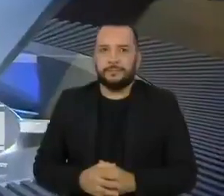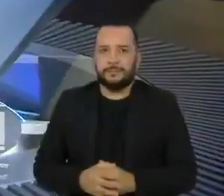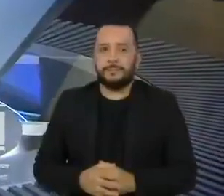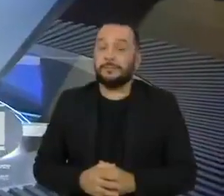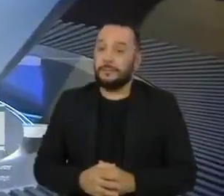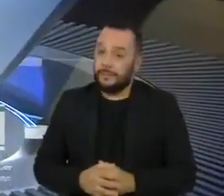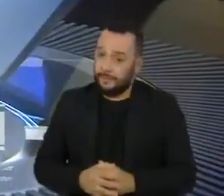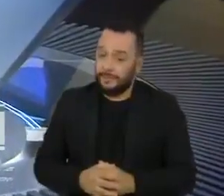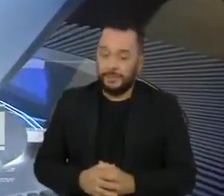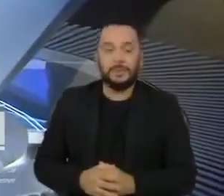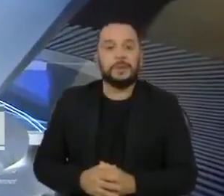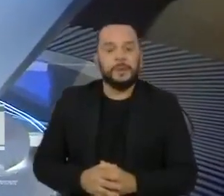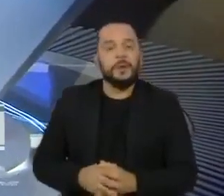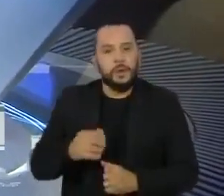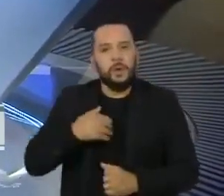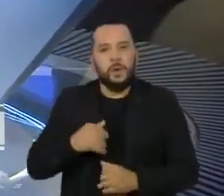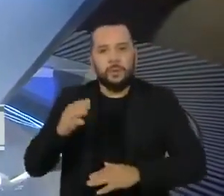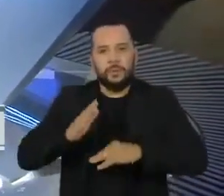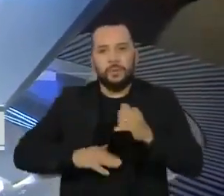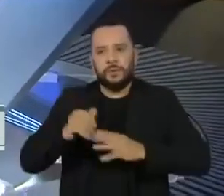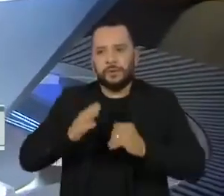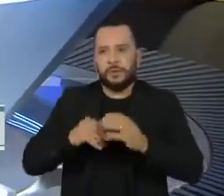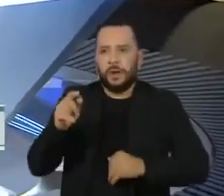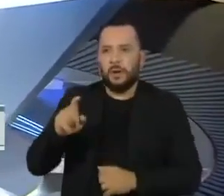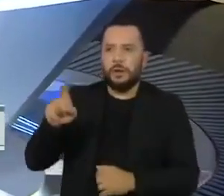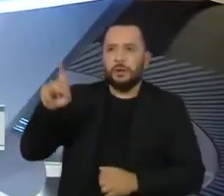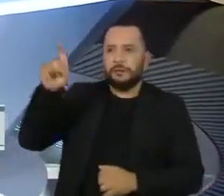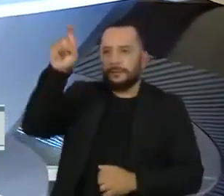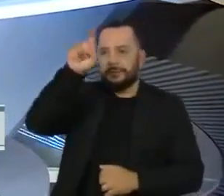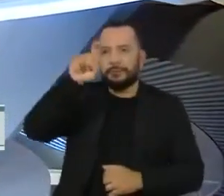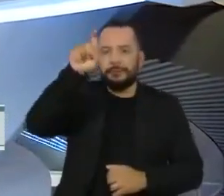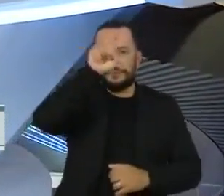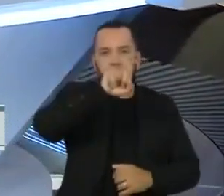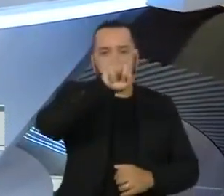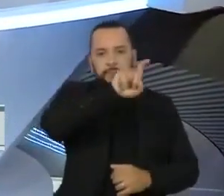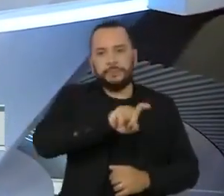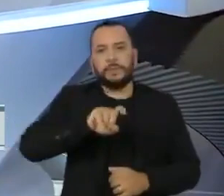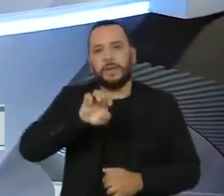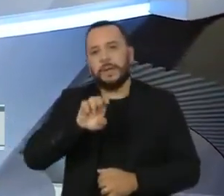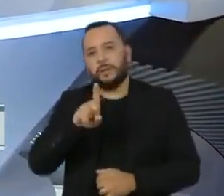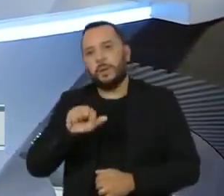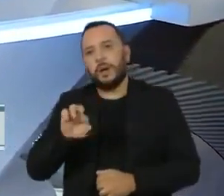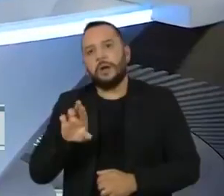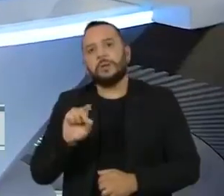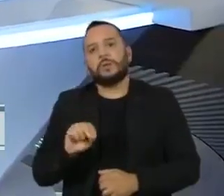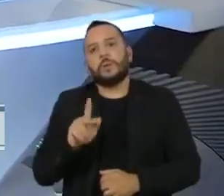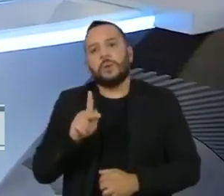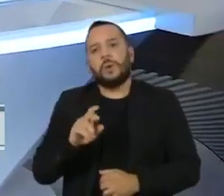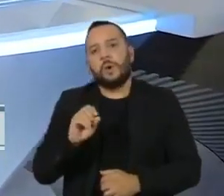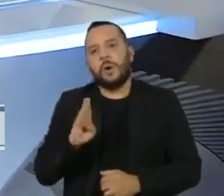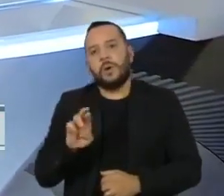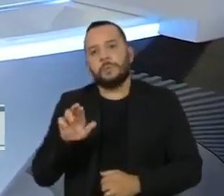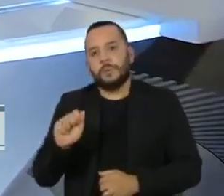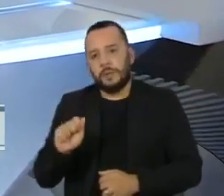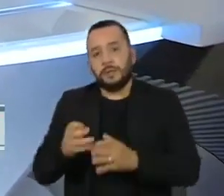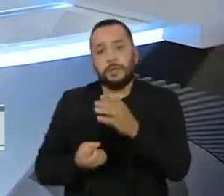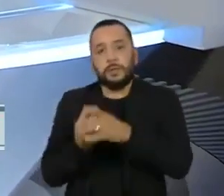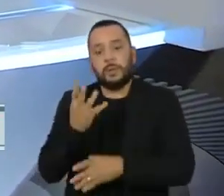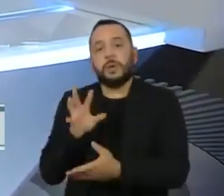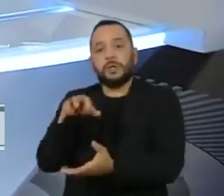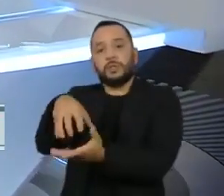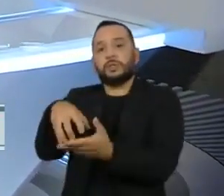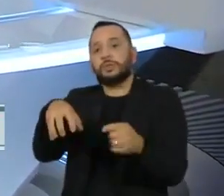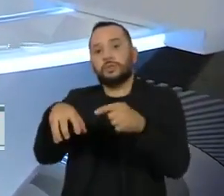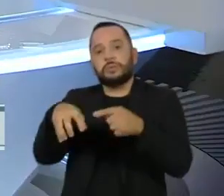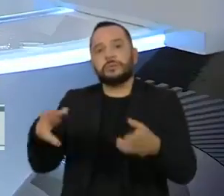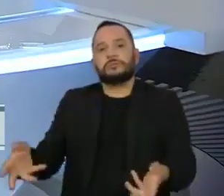O muralista Eduardo Cobra, que vimos antes nessa edição com um novo trabalho sobre a pandemia, lança um instituto para levar